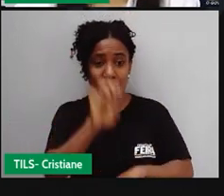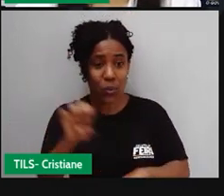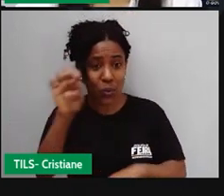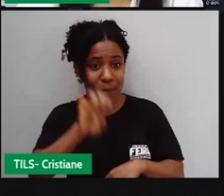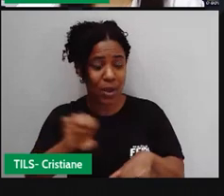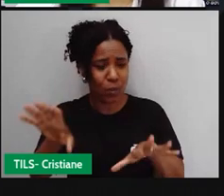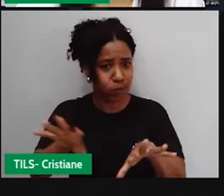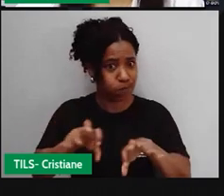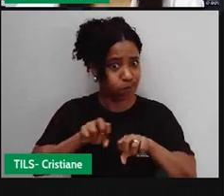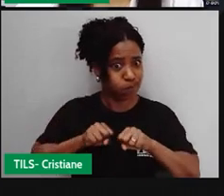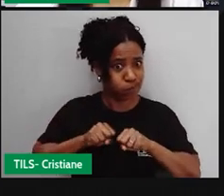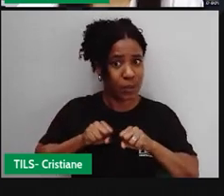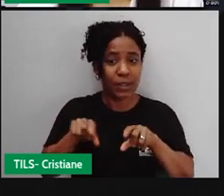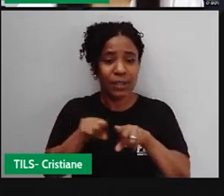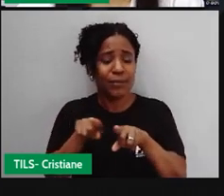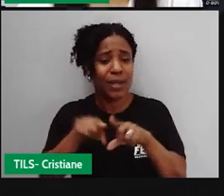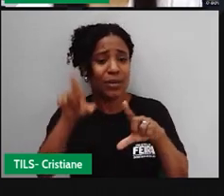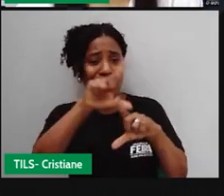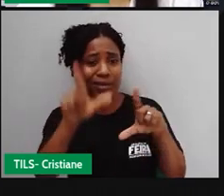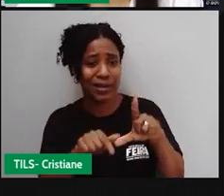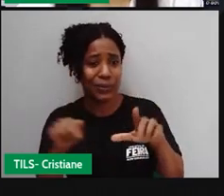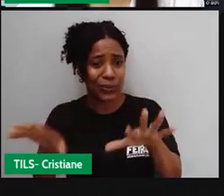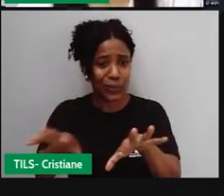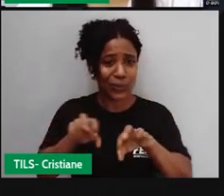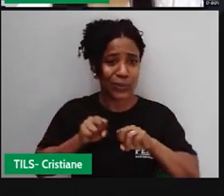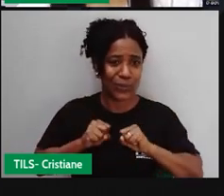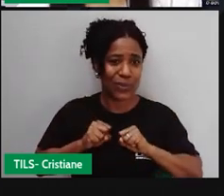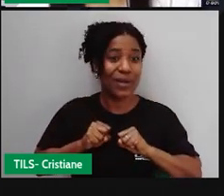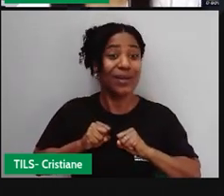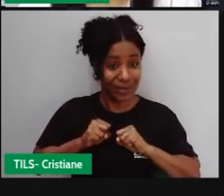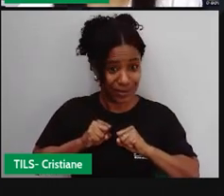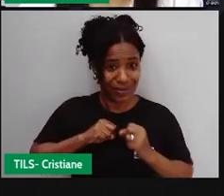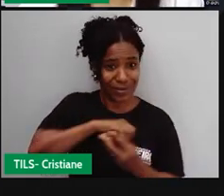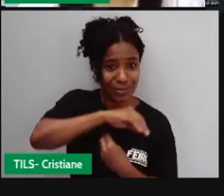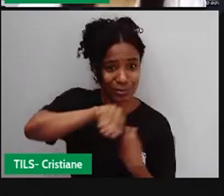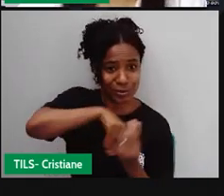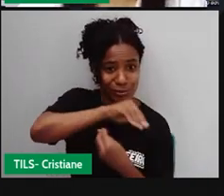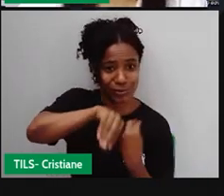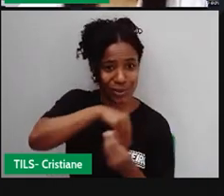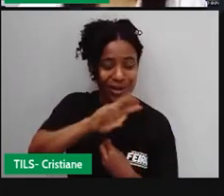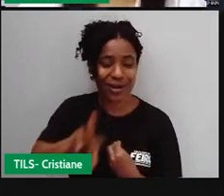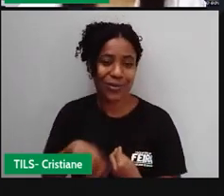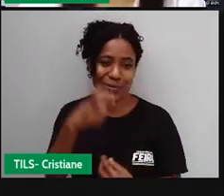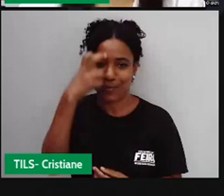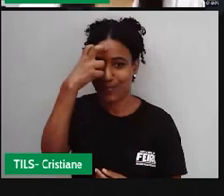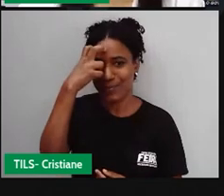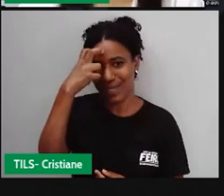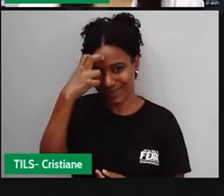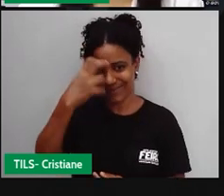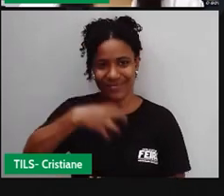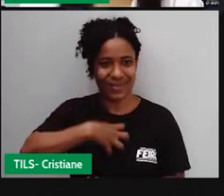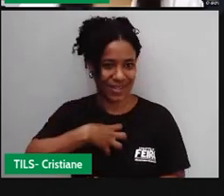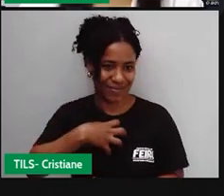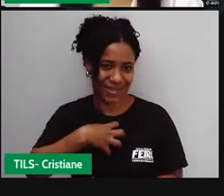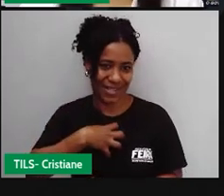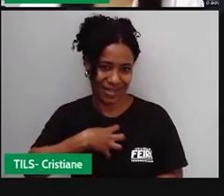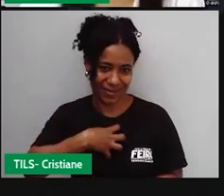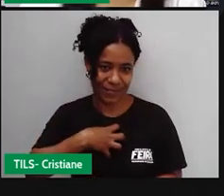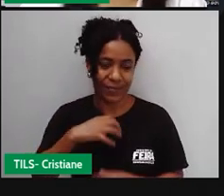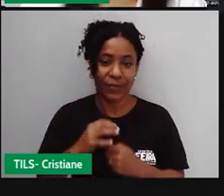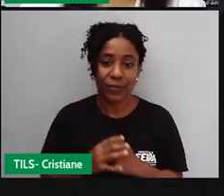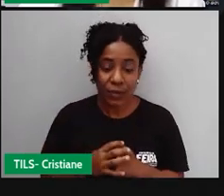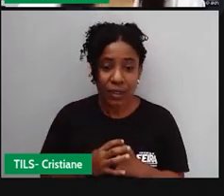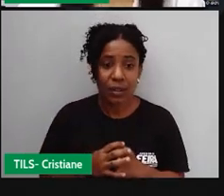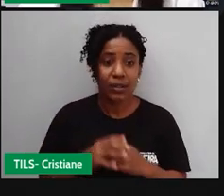a gente percebe? Alguns estados, há predominância de uma dessas etnias, né? Tem estados ou